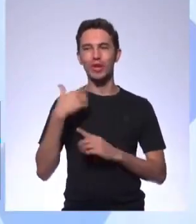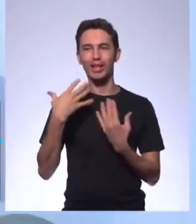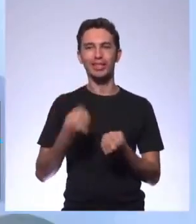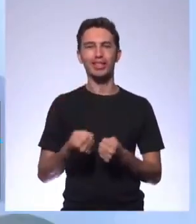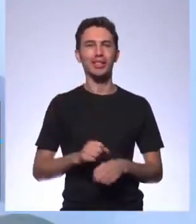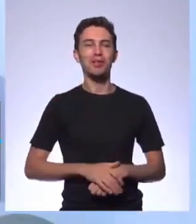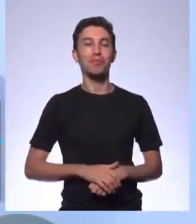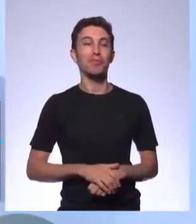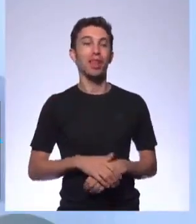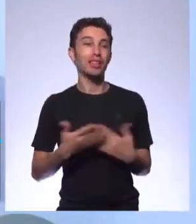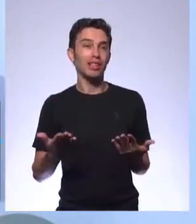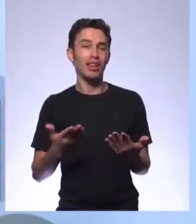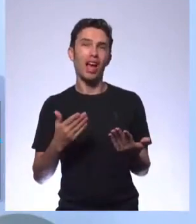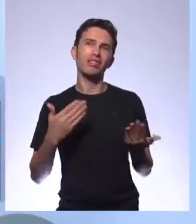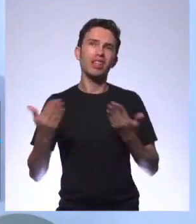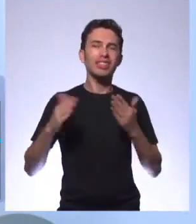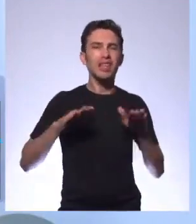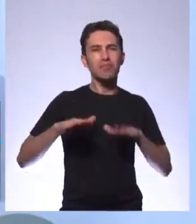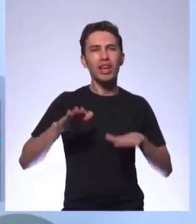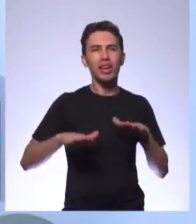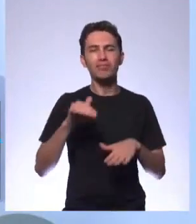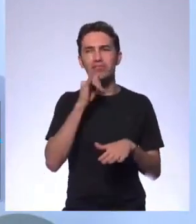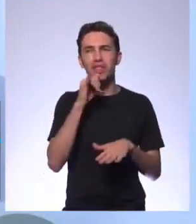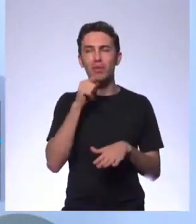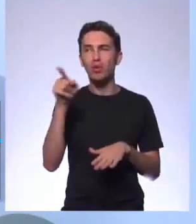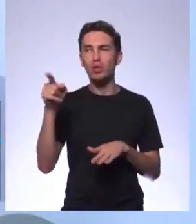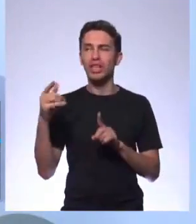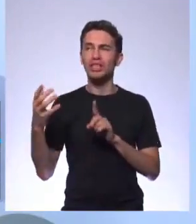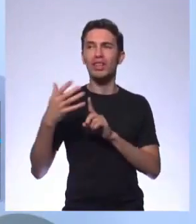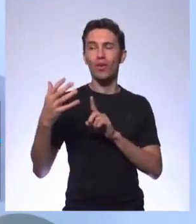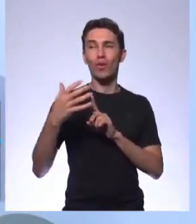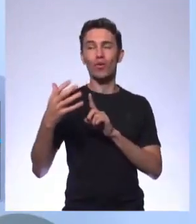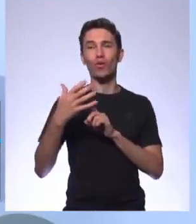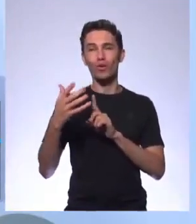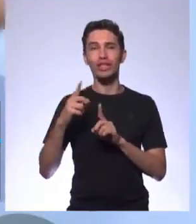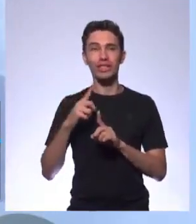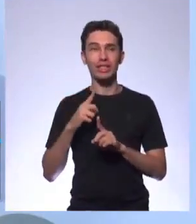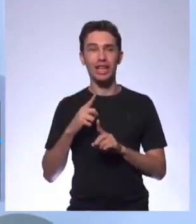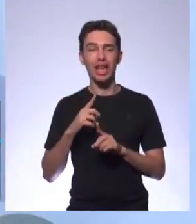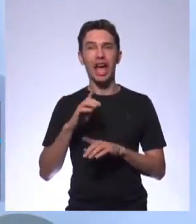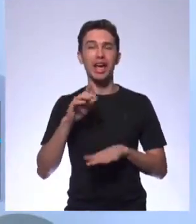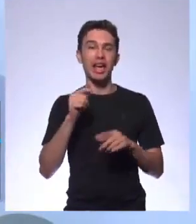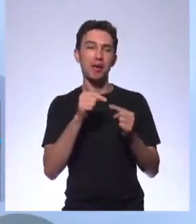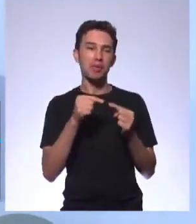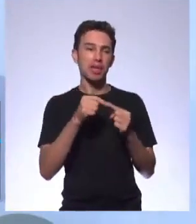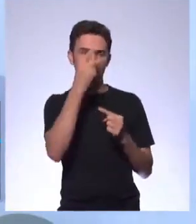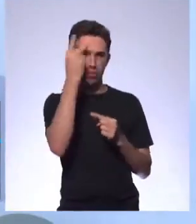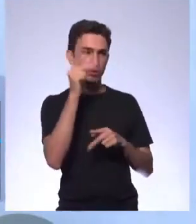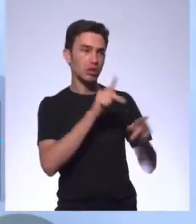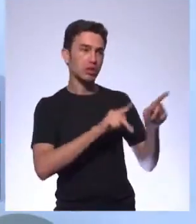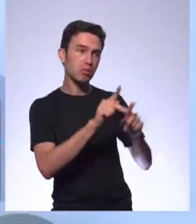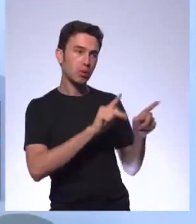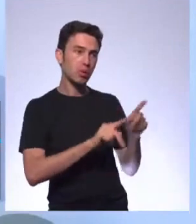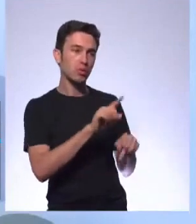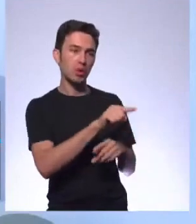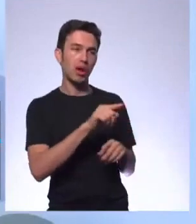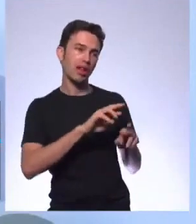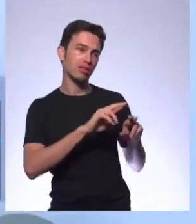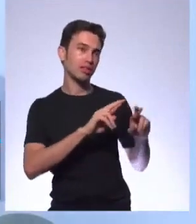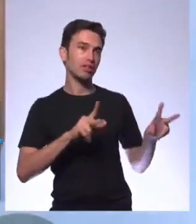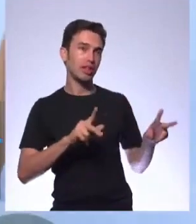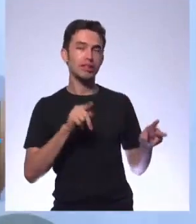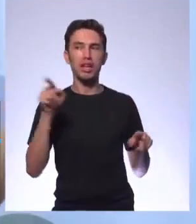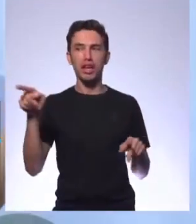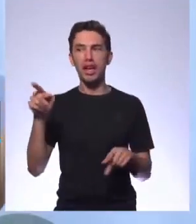Porque aí depende, né? Você vai convencer a um tipo de público. Vamos supor aqui que eu seja um tipo de público